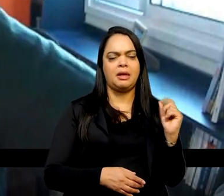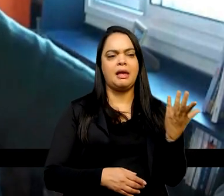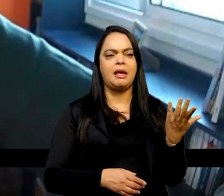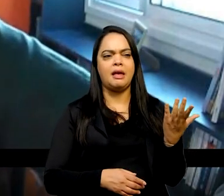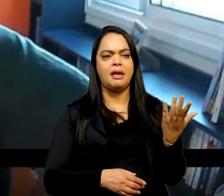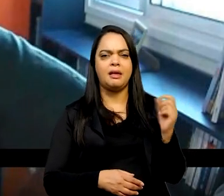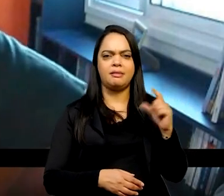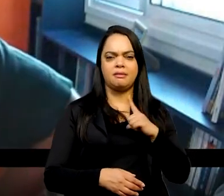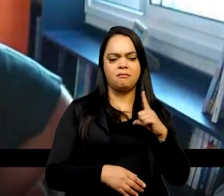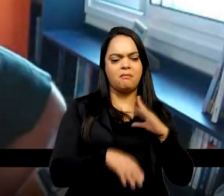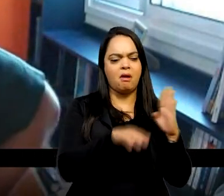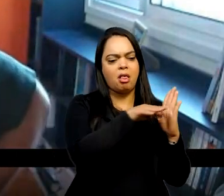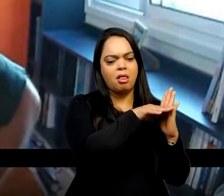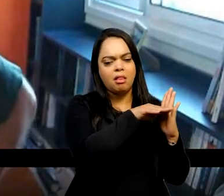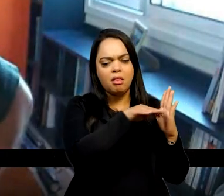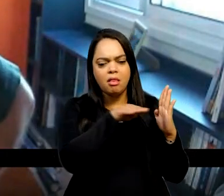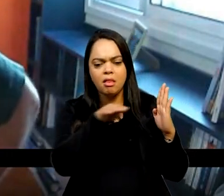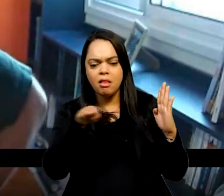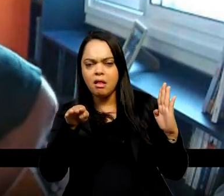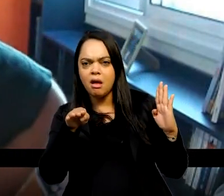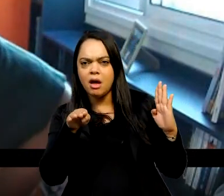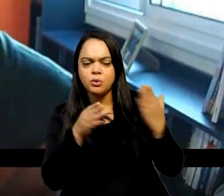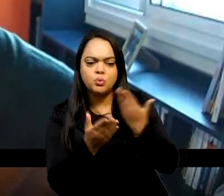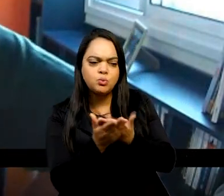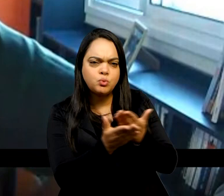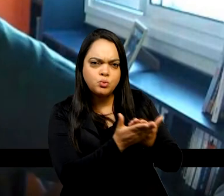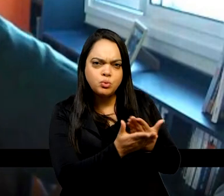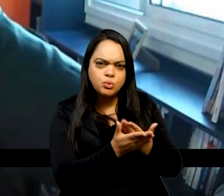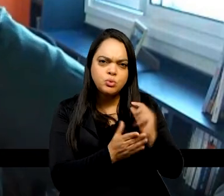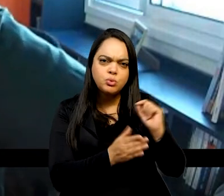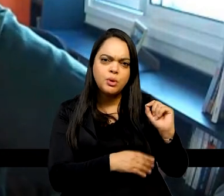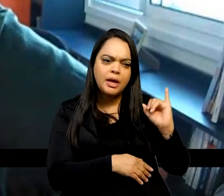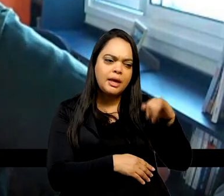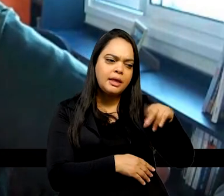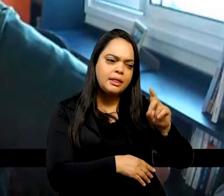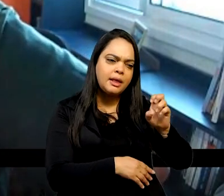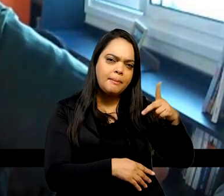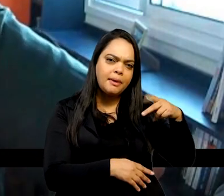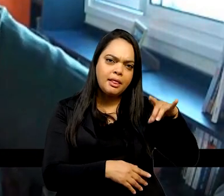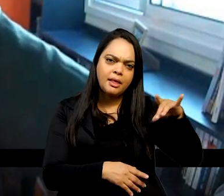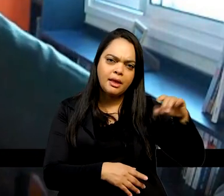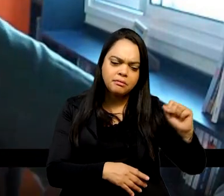dos focos espaciais, dos estudos da independência, há uma assimetria